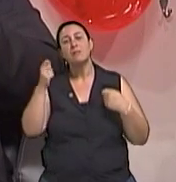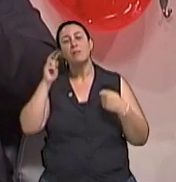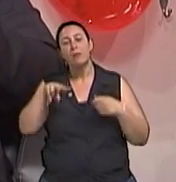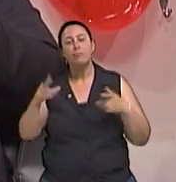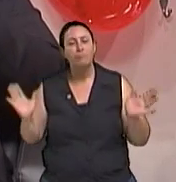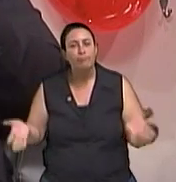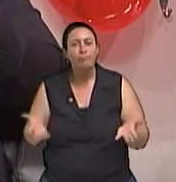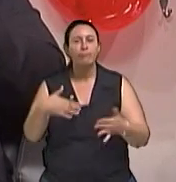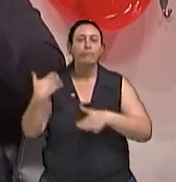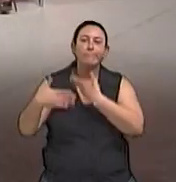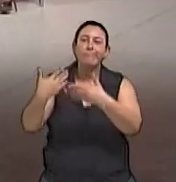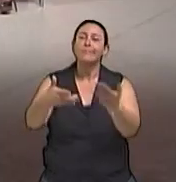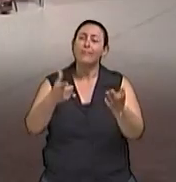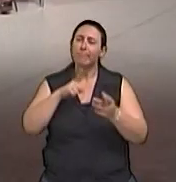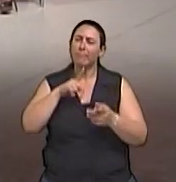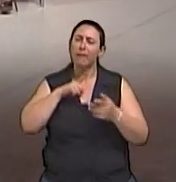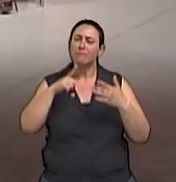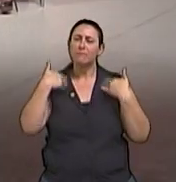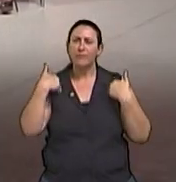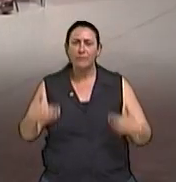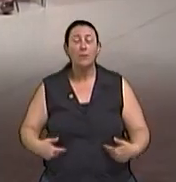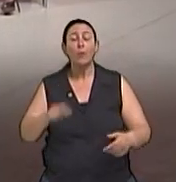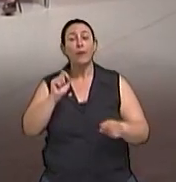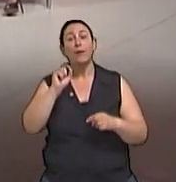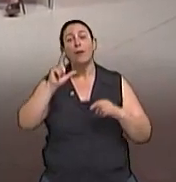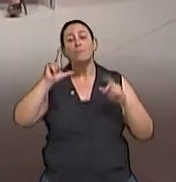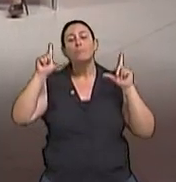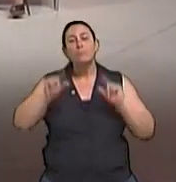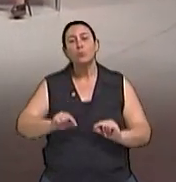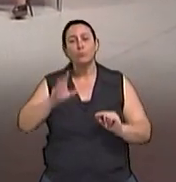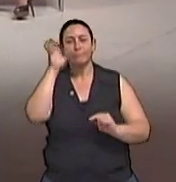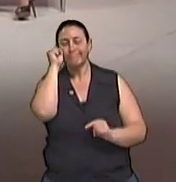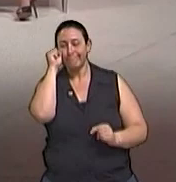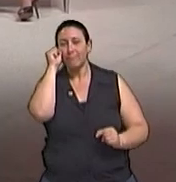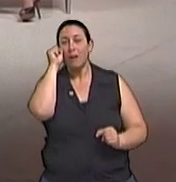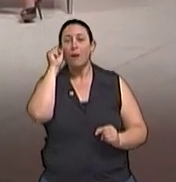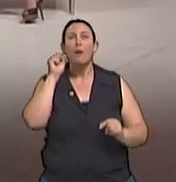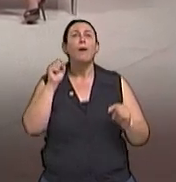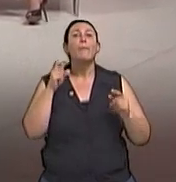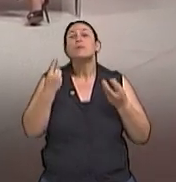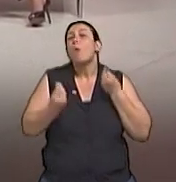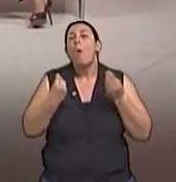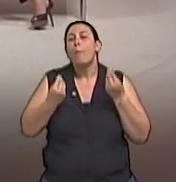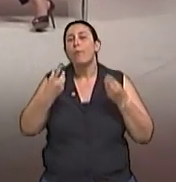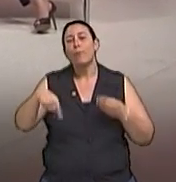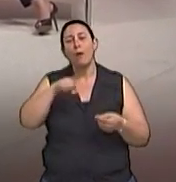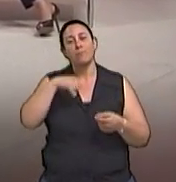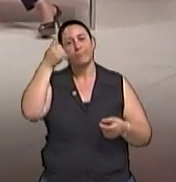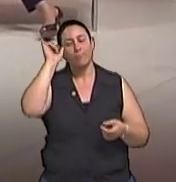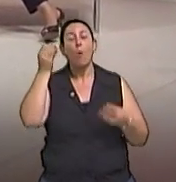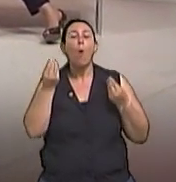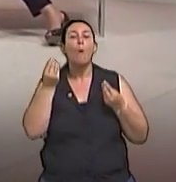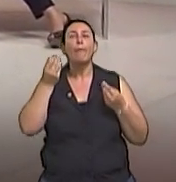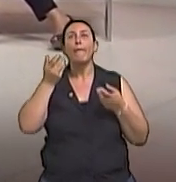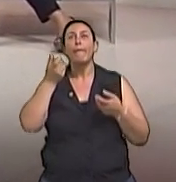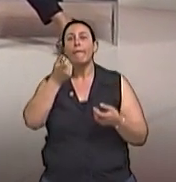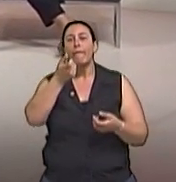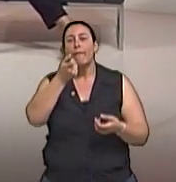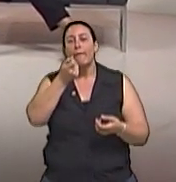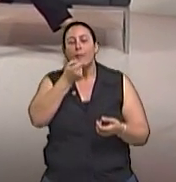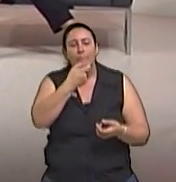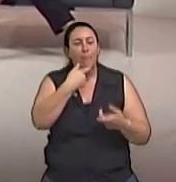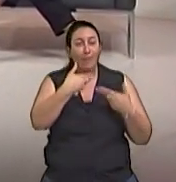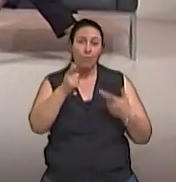atividade física, então, os fatores preventivos para a insônia, né? Então, como é que nós prevenimos e tratamos a insônia do ponto de vista